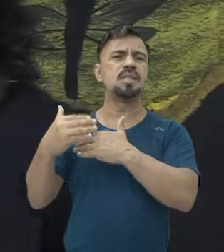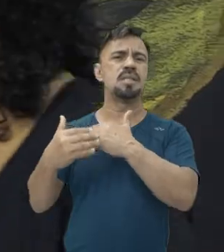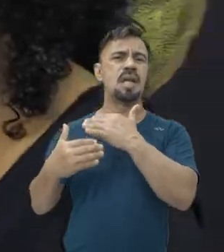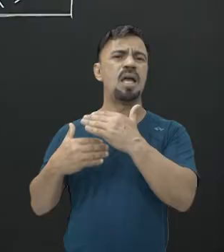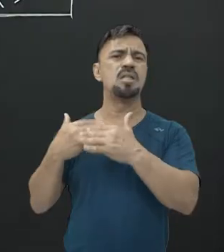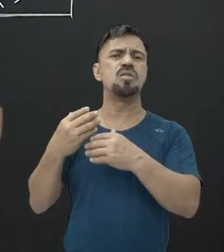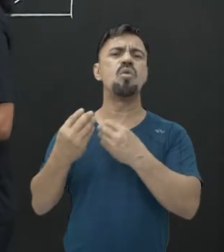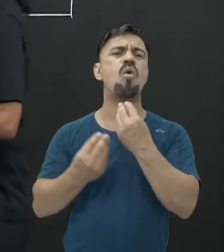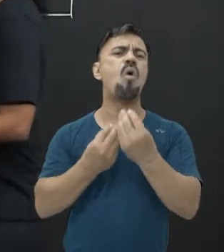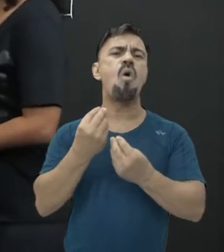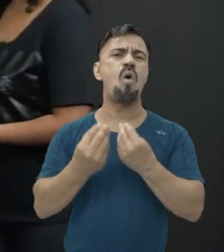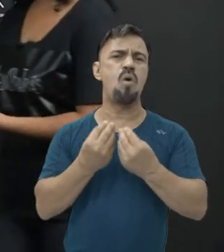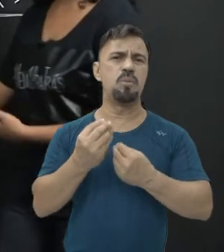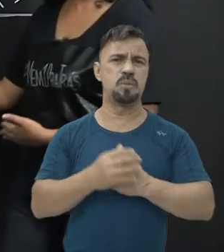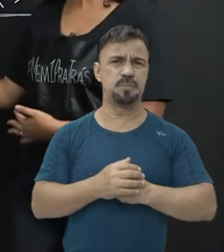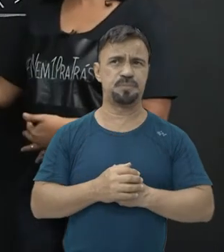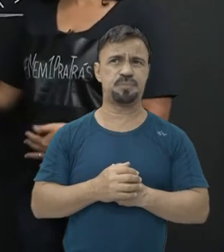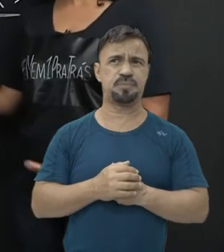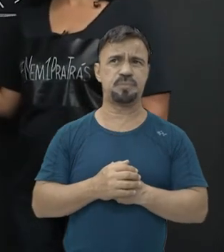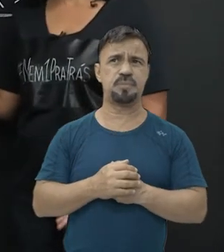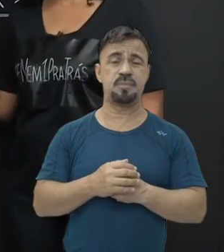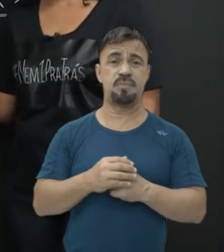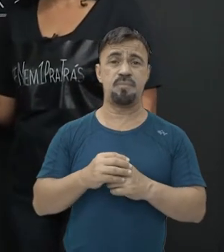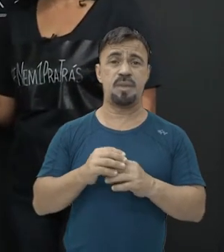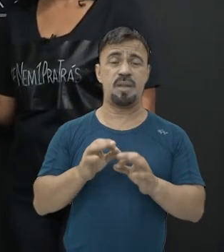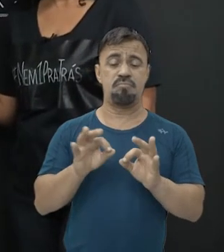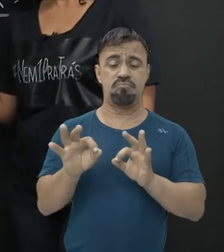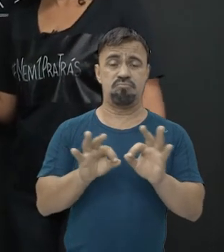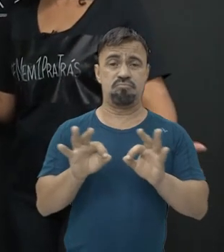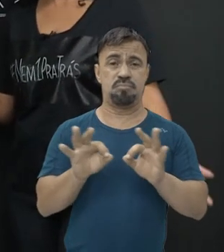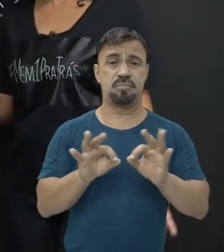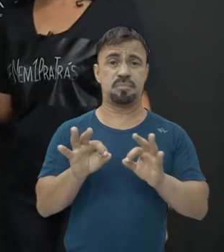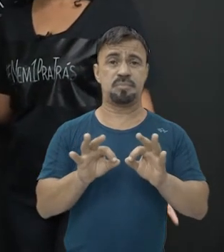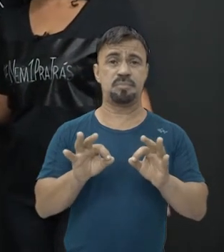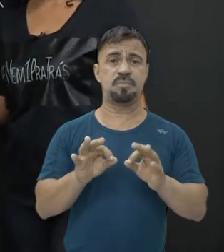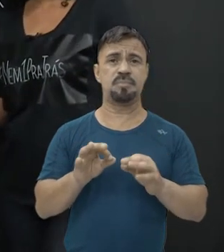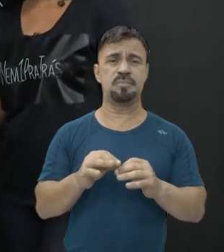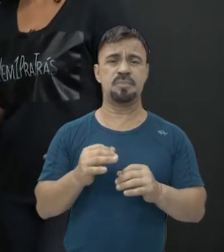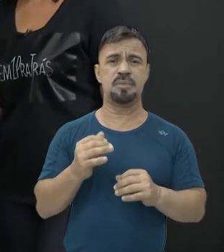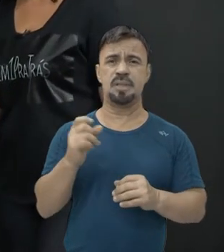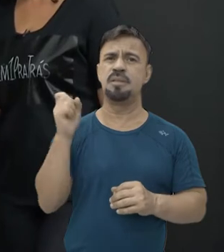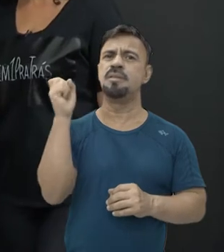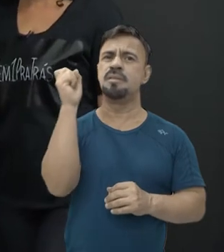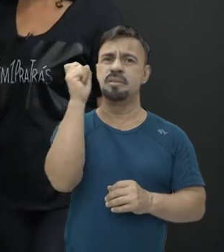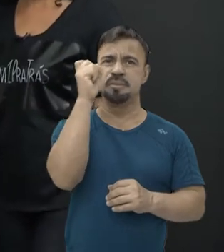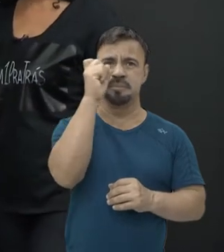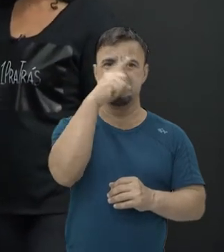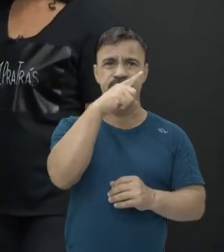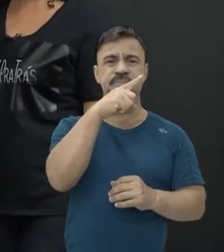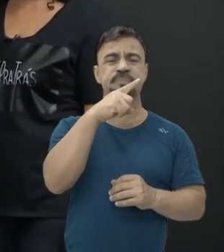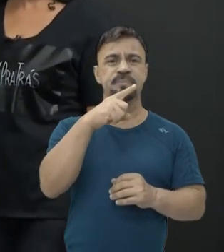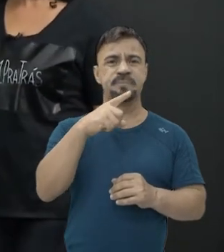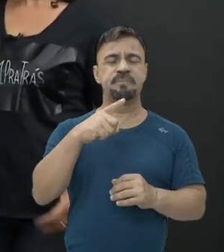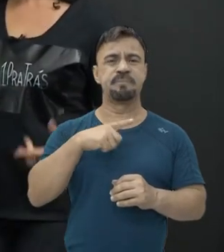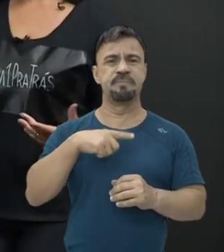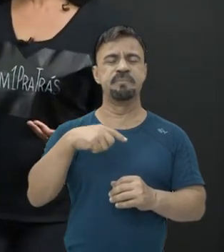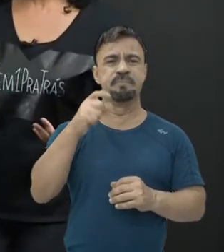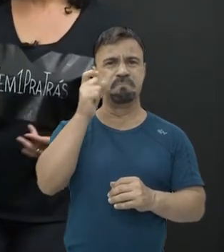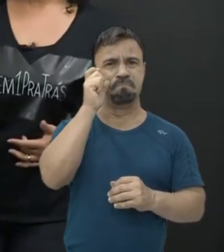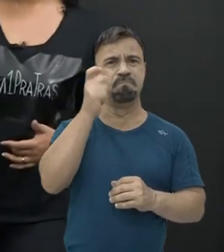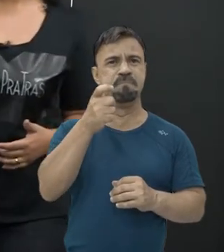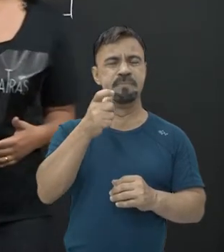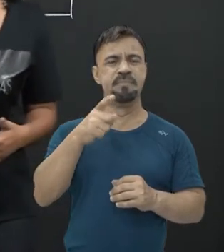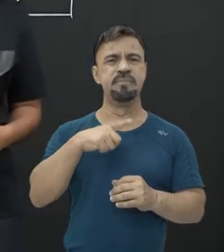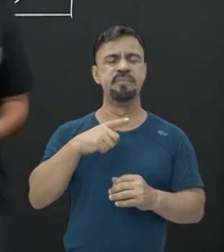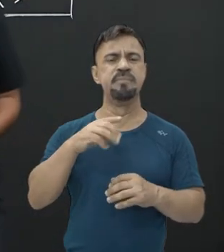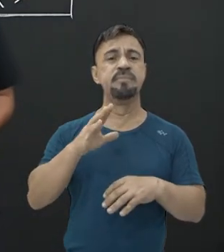fossilização? É o processo para a formação de fósseis. Afinal, não é fácil. Você viu que precisa de condições interessantes. E quais